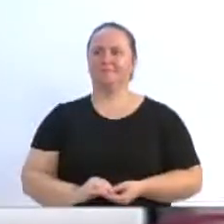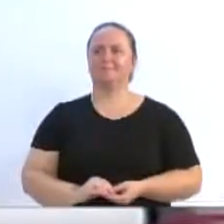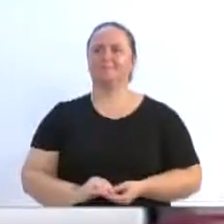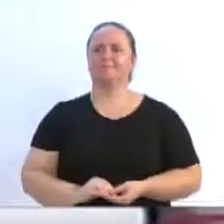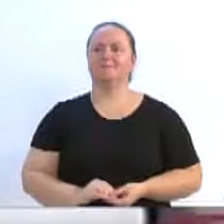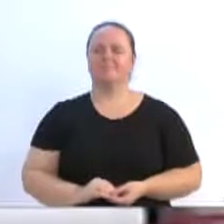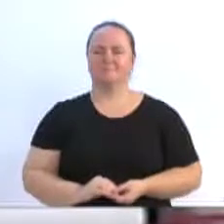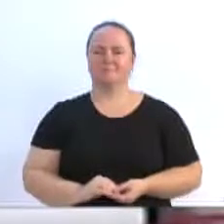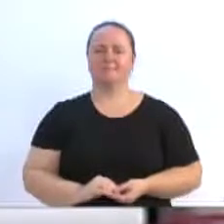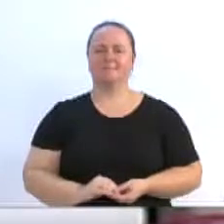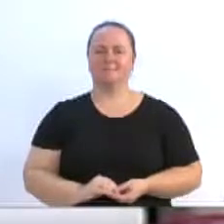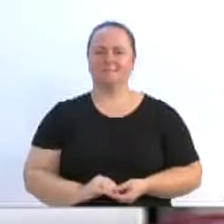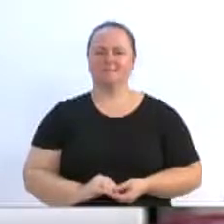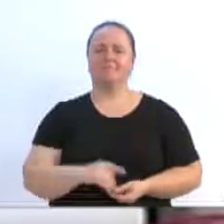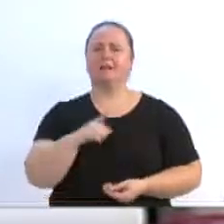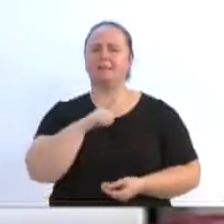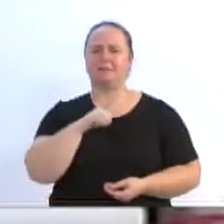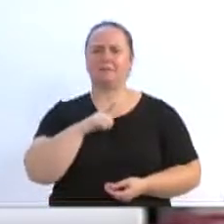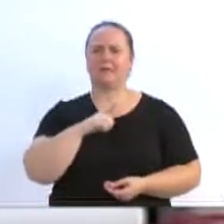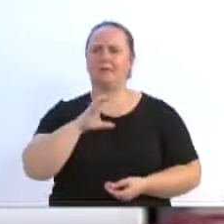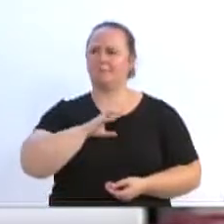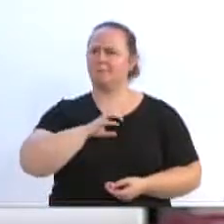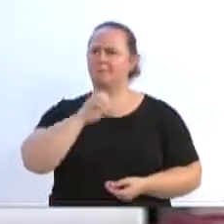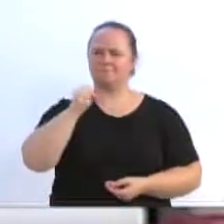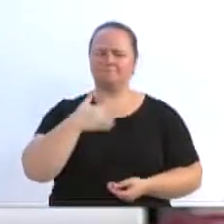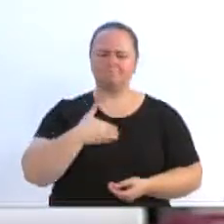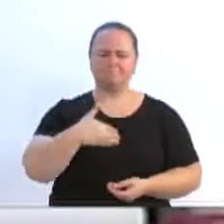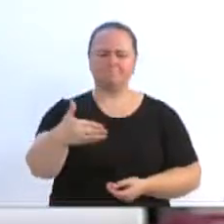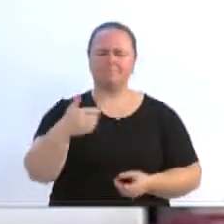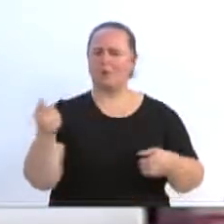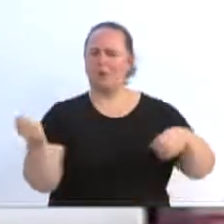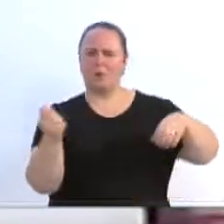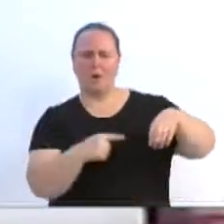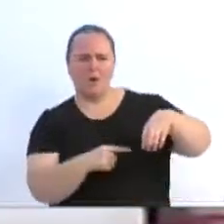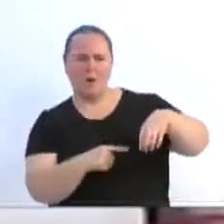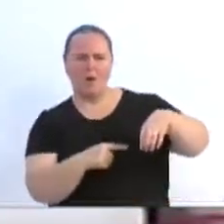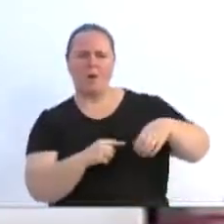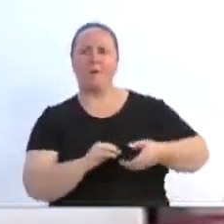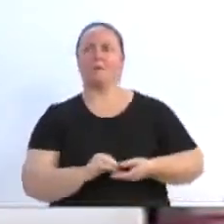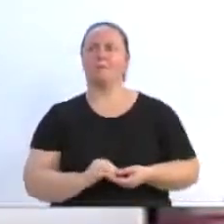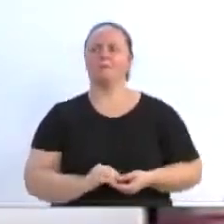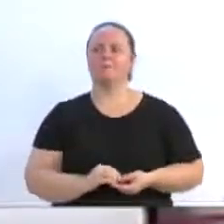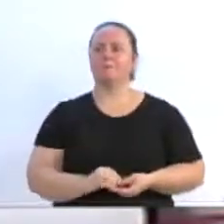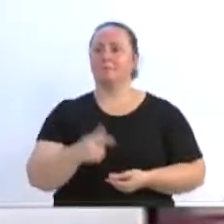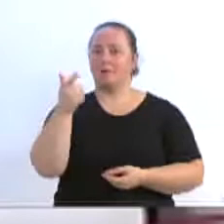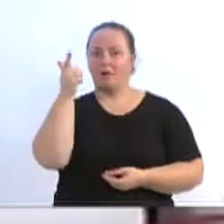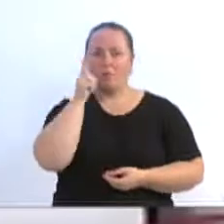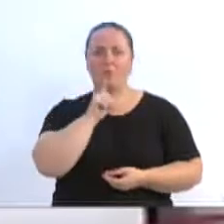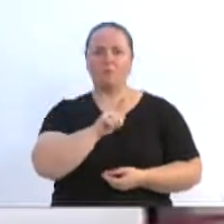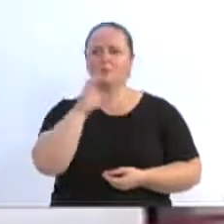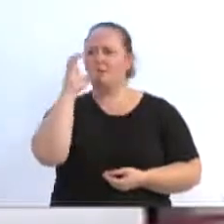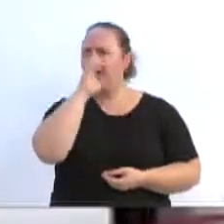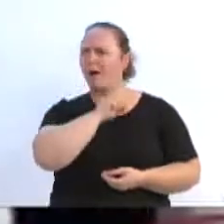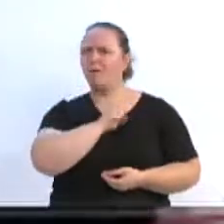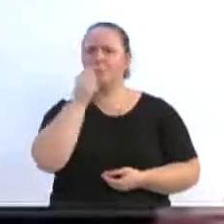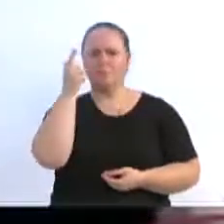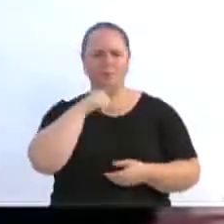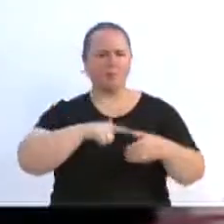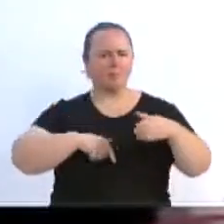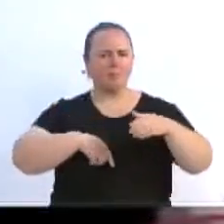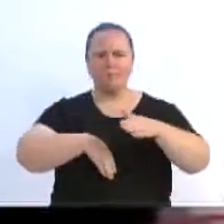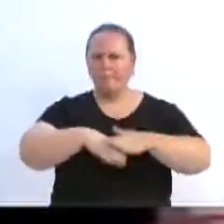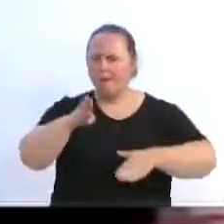Spaca Blue, Heitor. Cobrança de escanteio aos 7 minutos, olha pra trás, Heitor. Pancada!